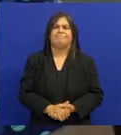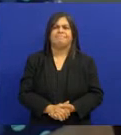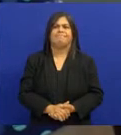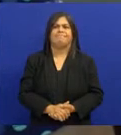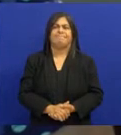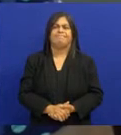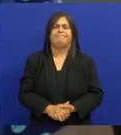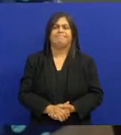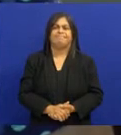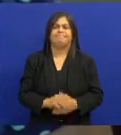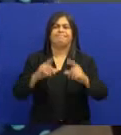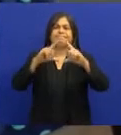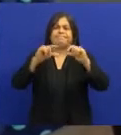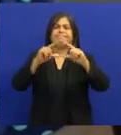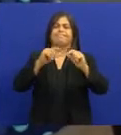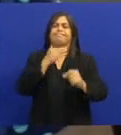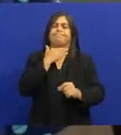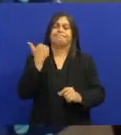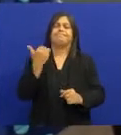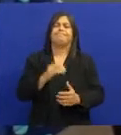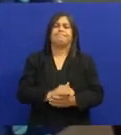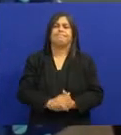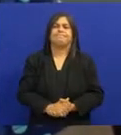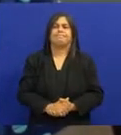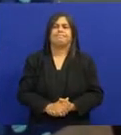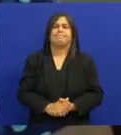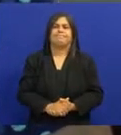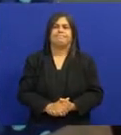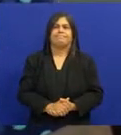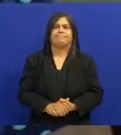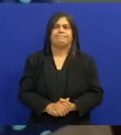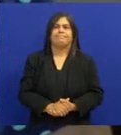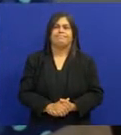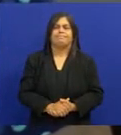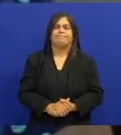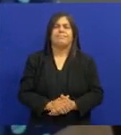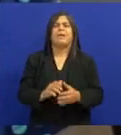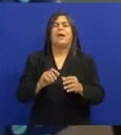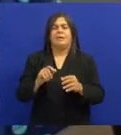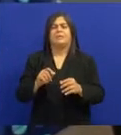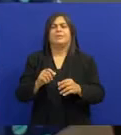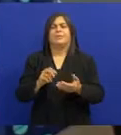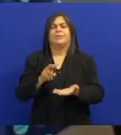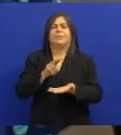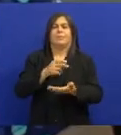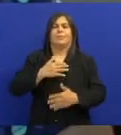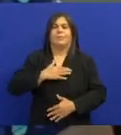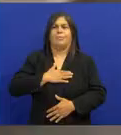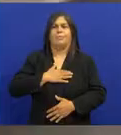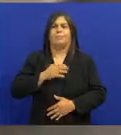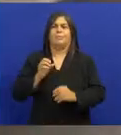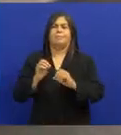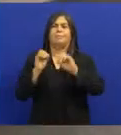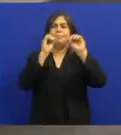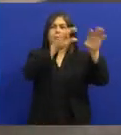Foi embora Ele faleceu lá em Brasília Trouxemos ele para o Rio de Janeiro